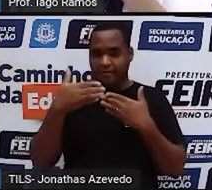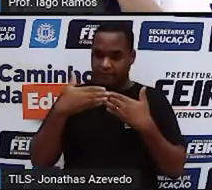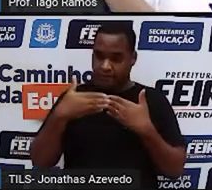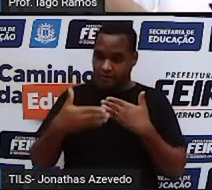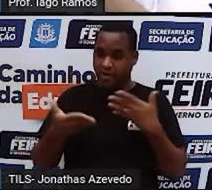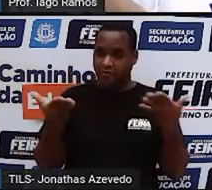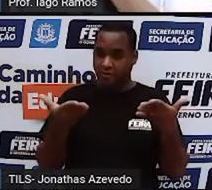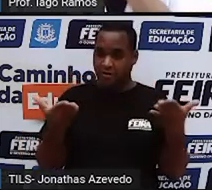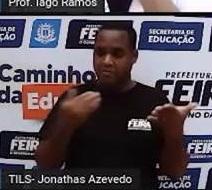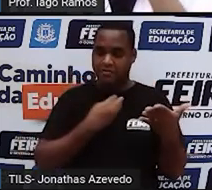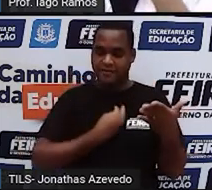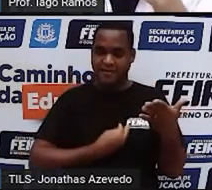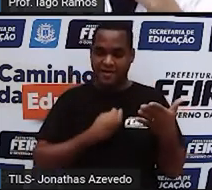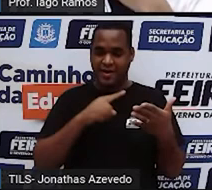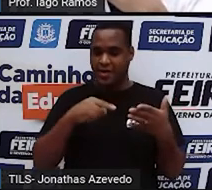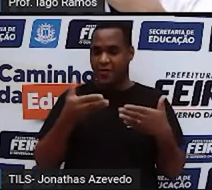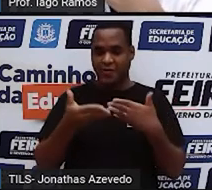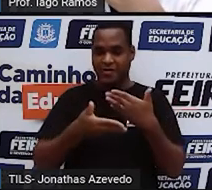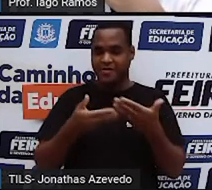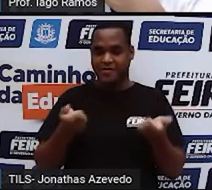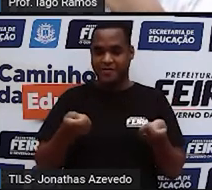ainda vai fazer neste ano.